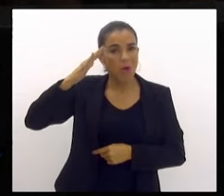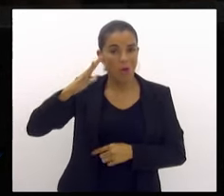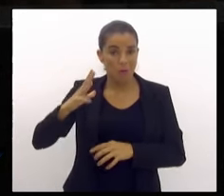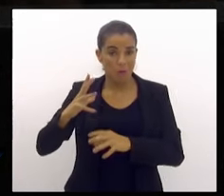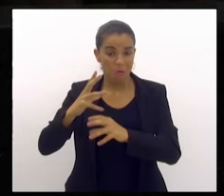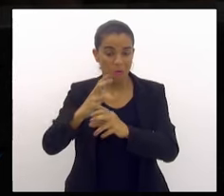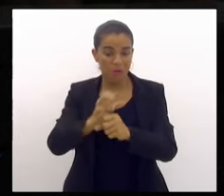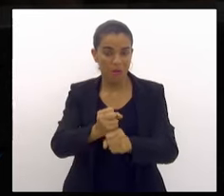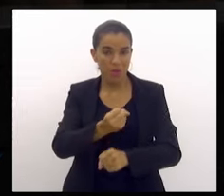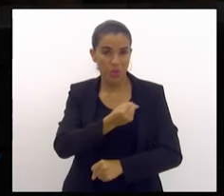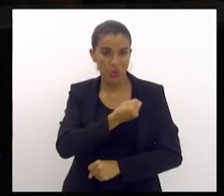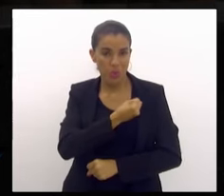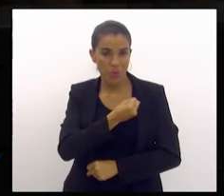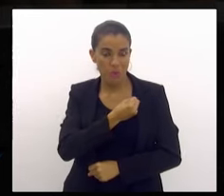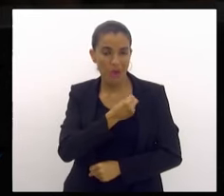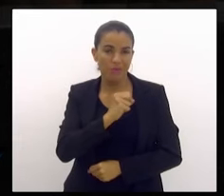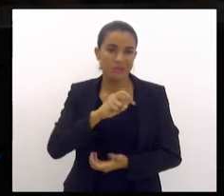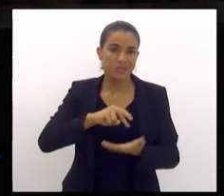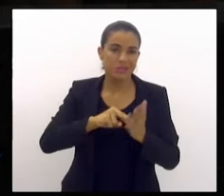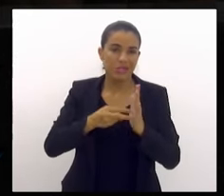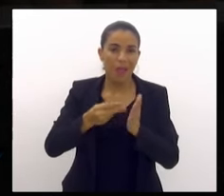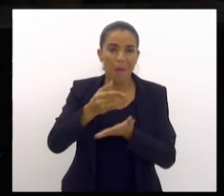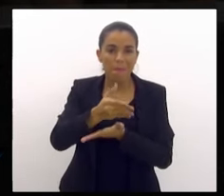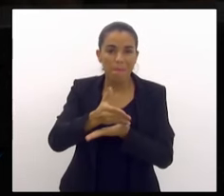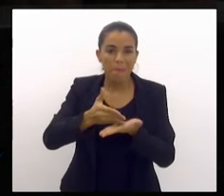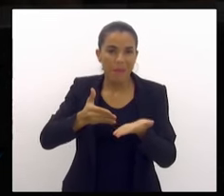fosse a metade desse.